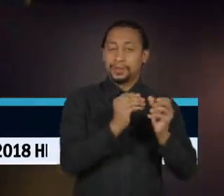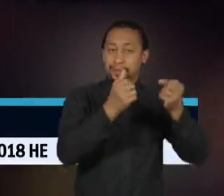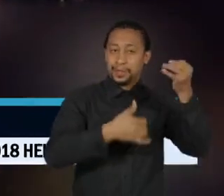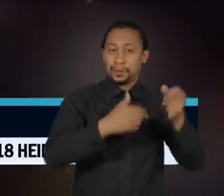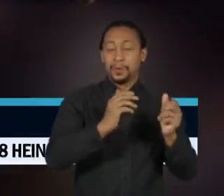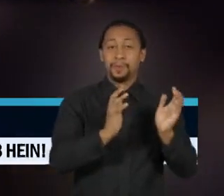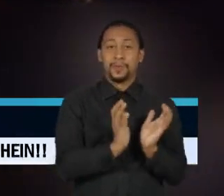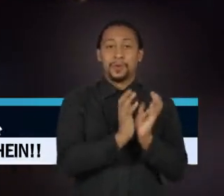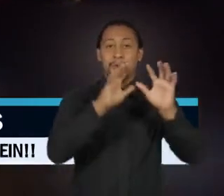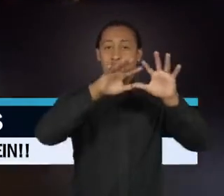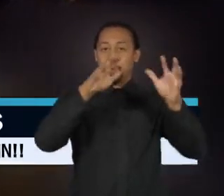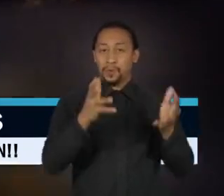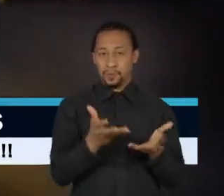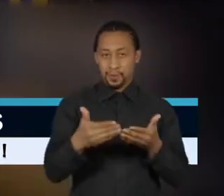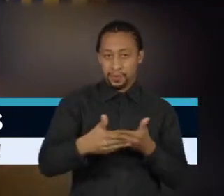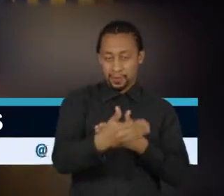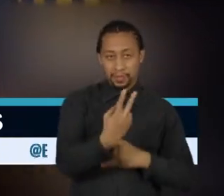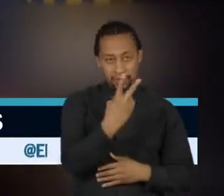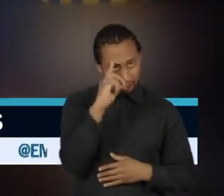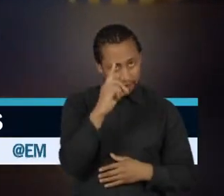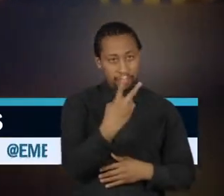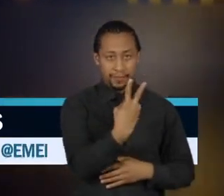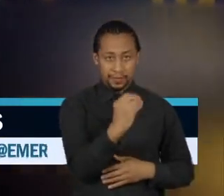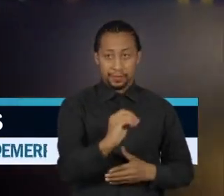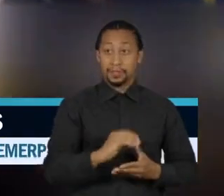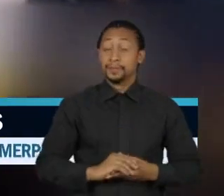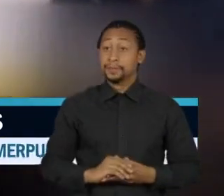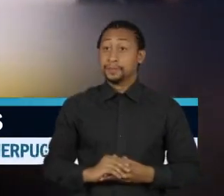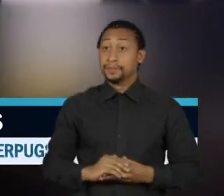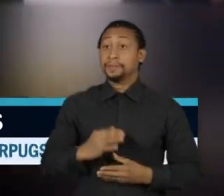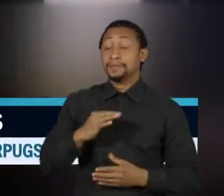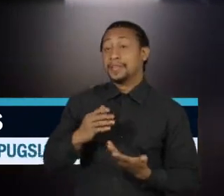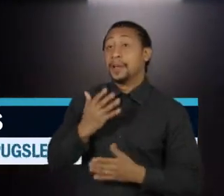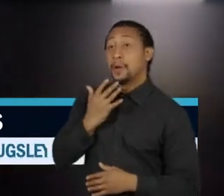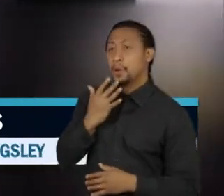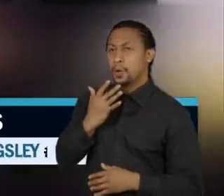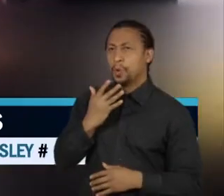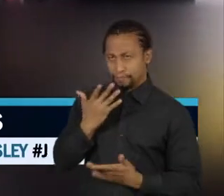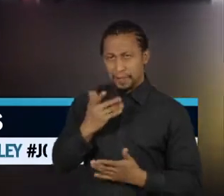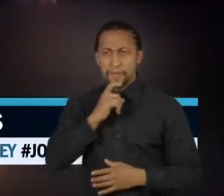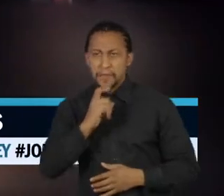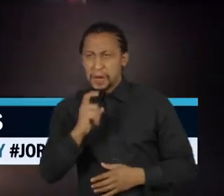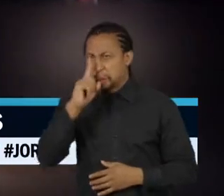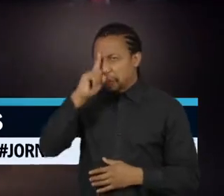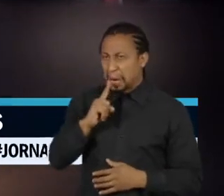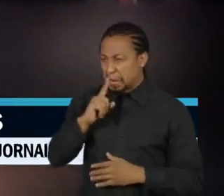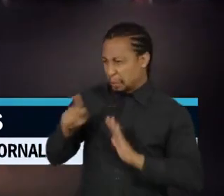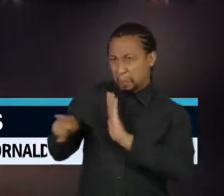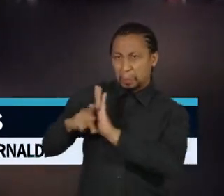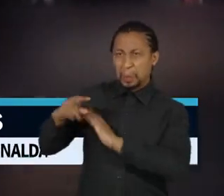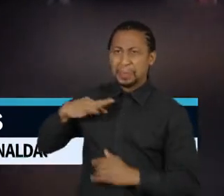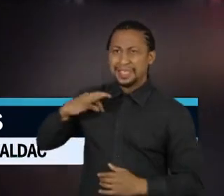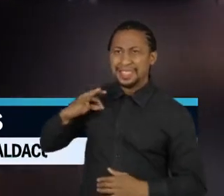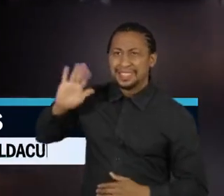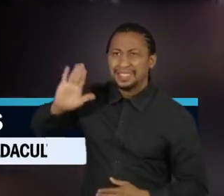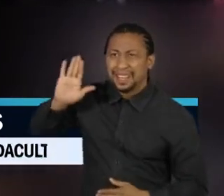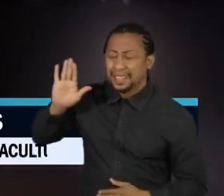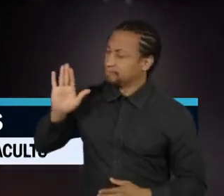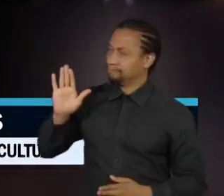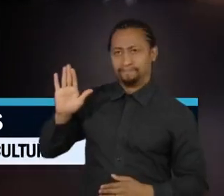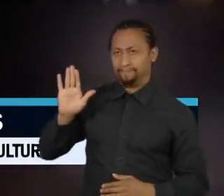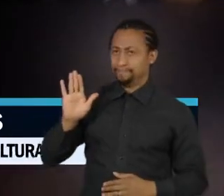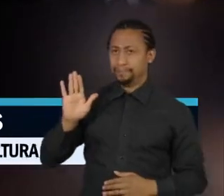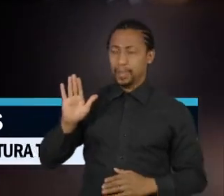que começa no próximo dia 20. O verde e amarelo não é de candidato, não é de partido.